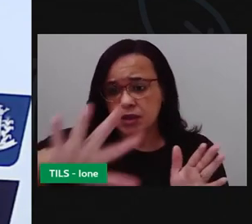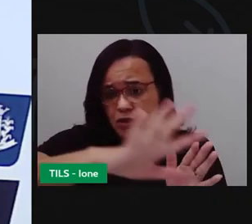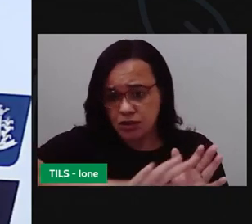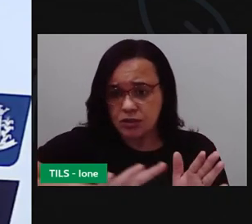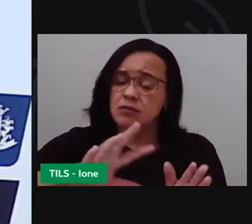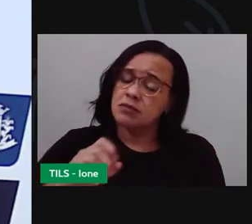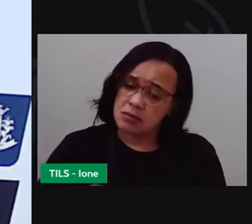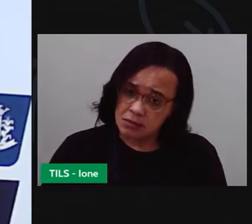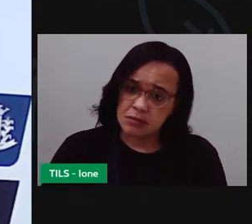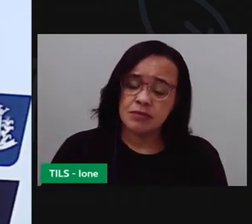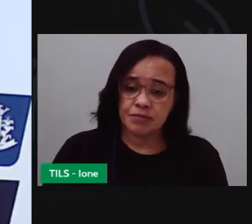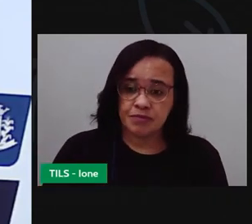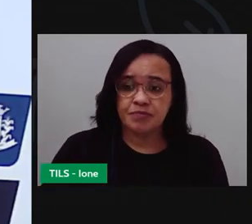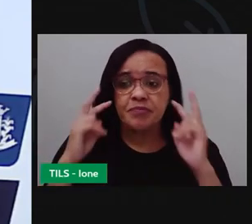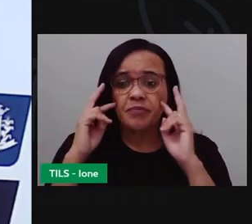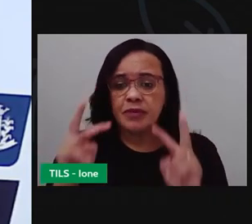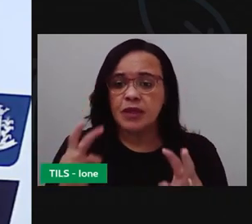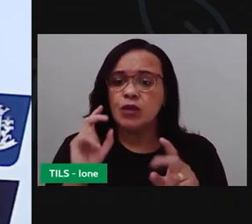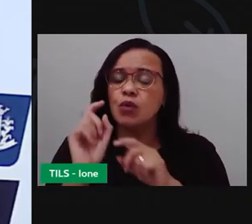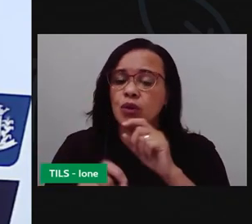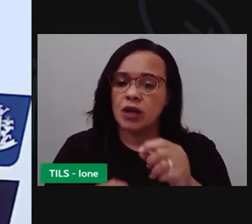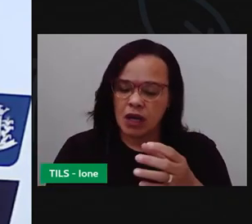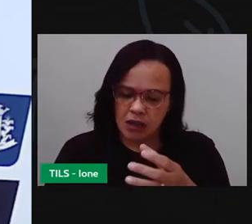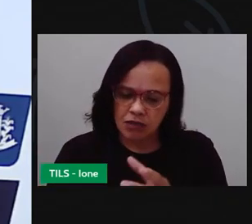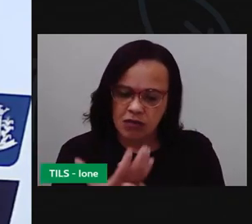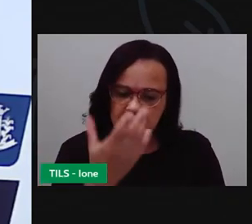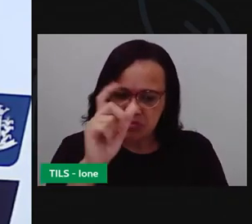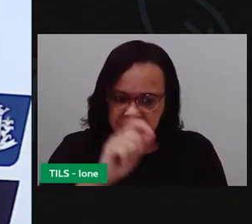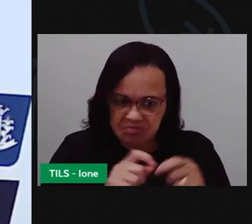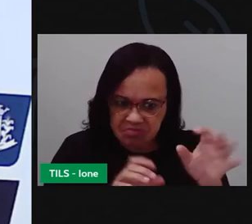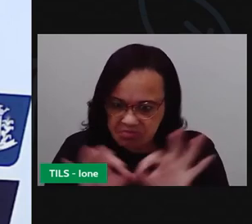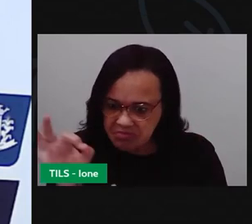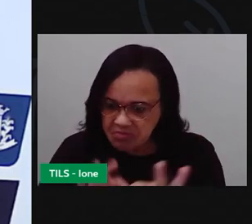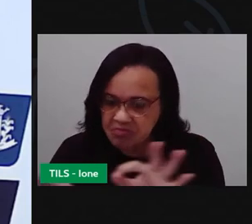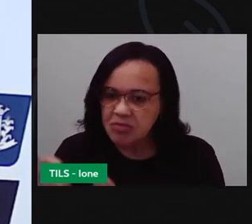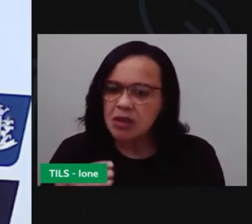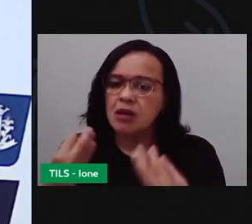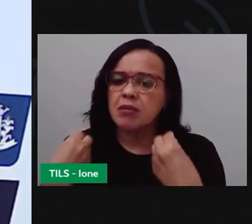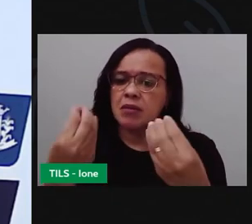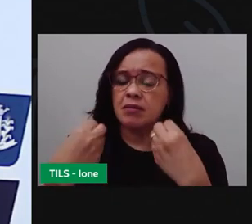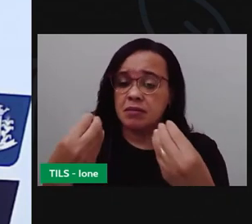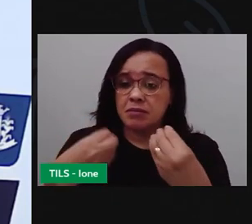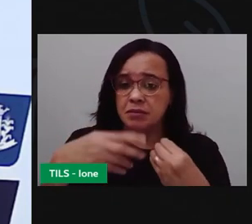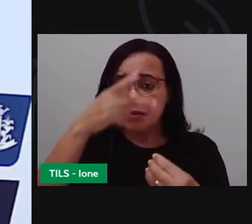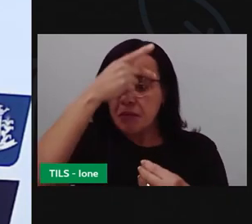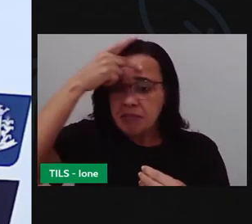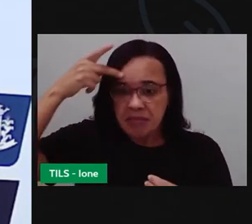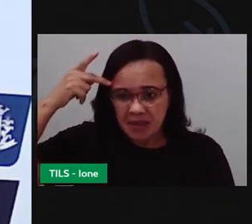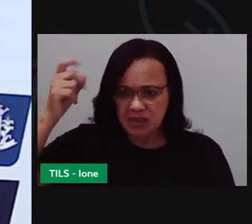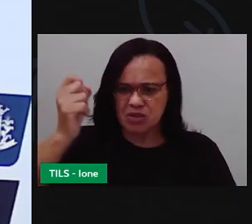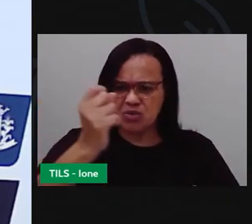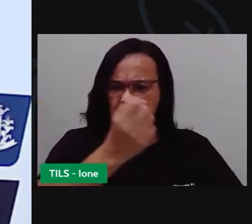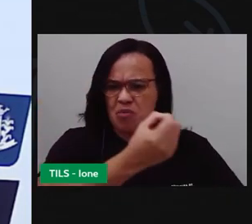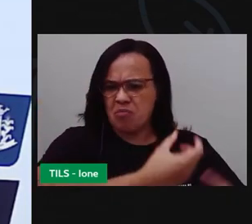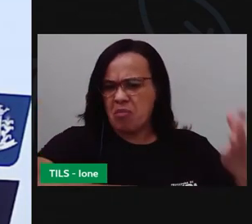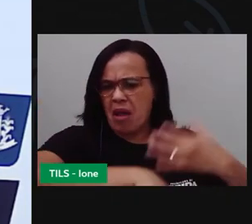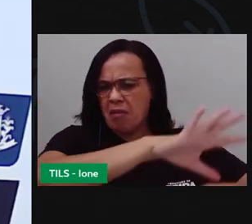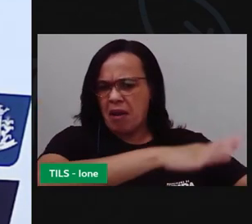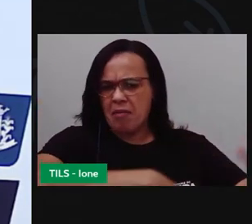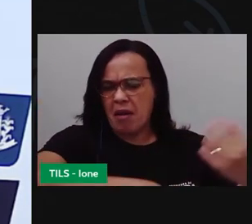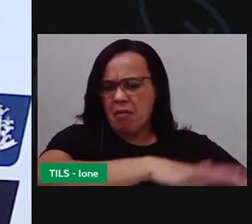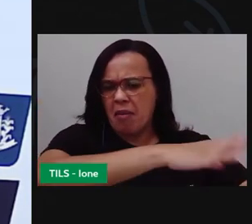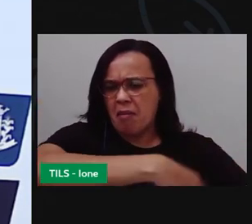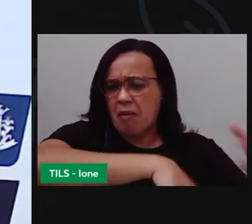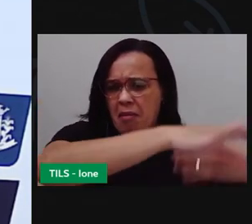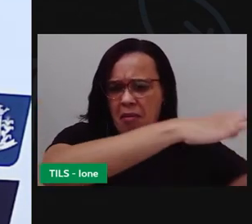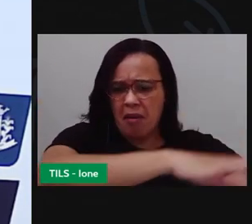Vimos que ele foi criado para retirar as feiras que eram livres, que eram a